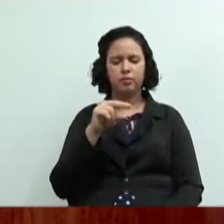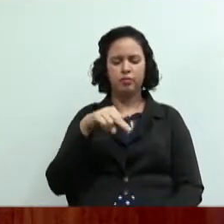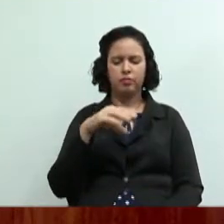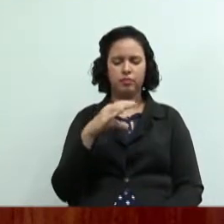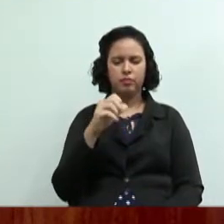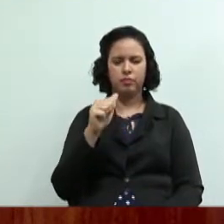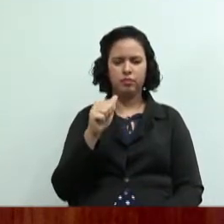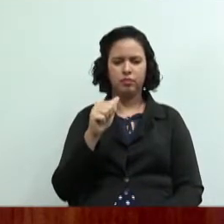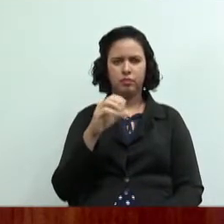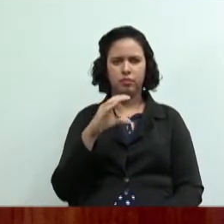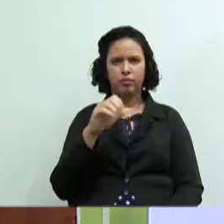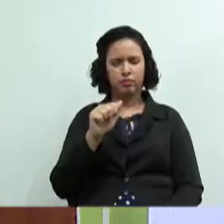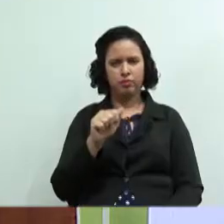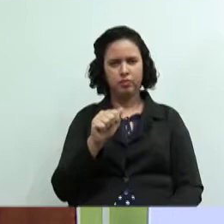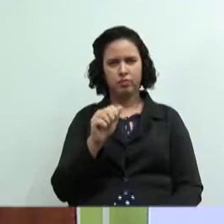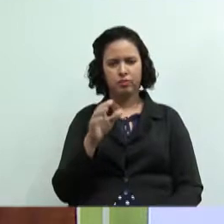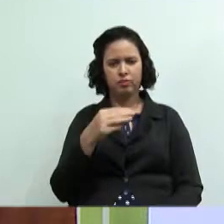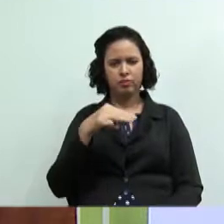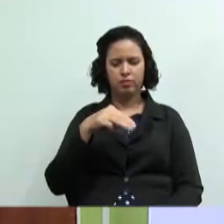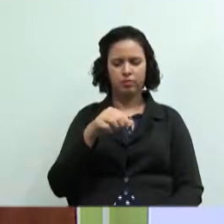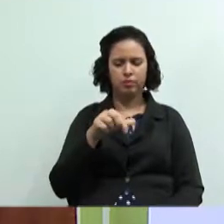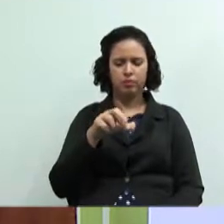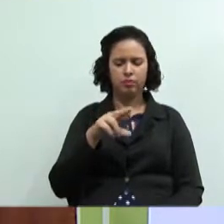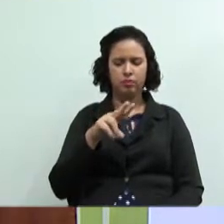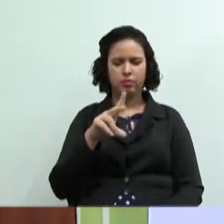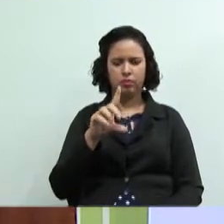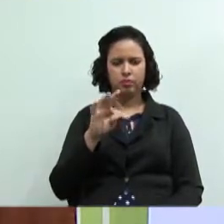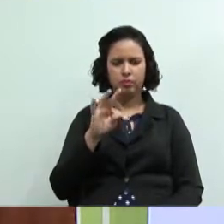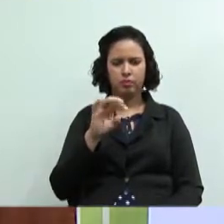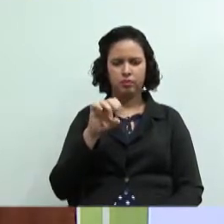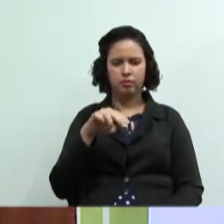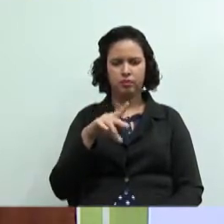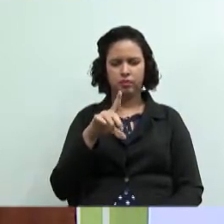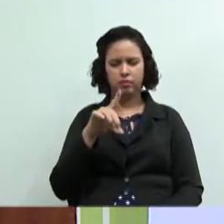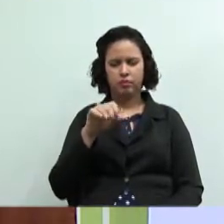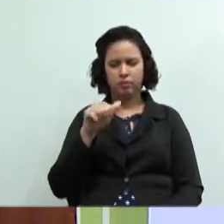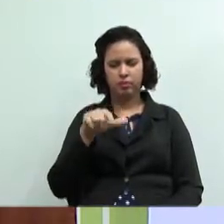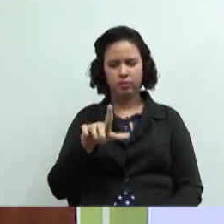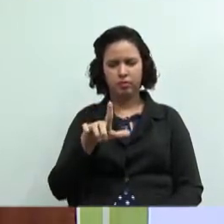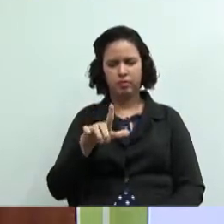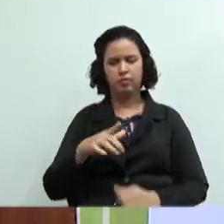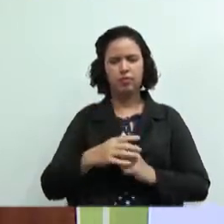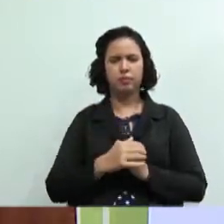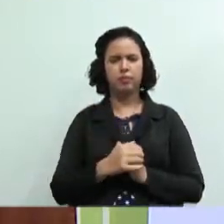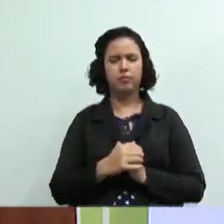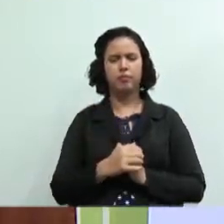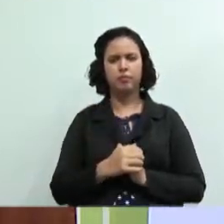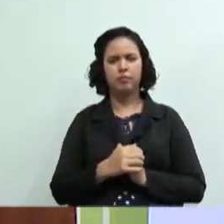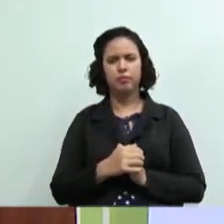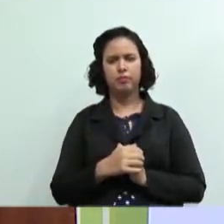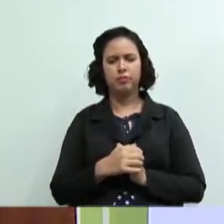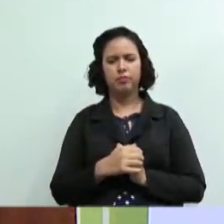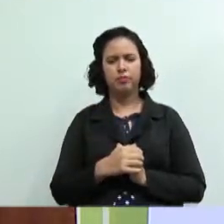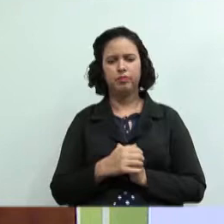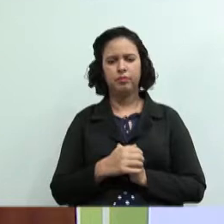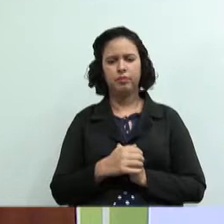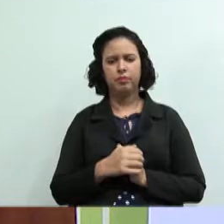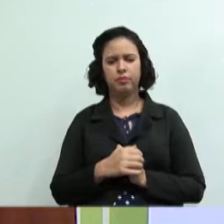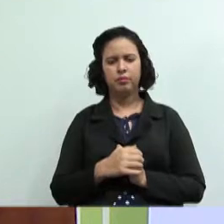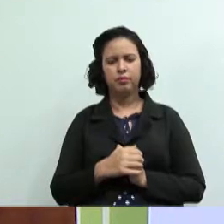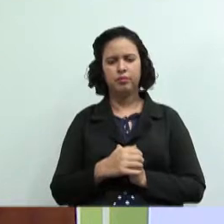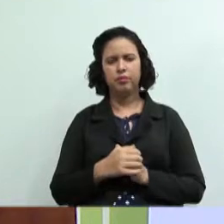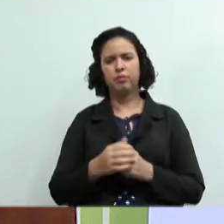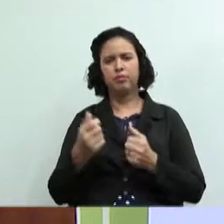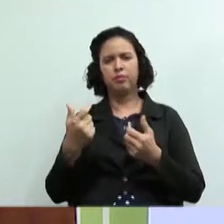pessoal vamos compreender um pouquinho como funciona essa dinâmica dos ramos veja bem nós falamos da cooperativa de